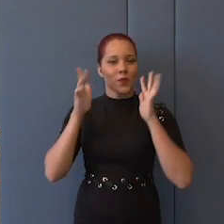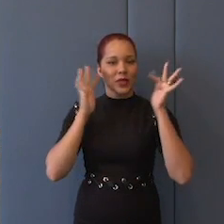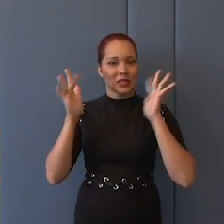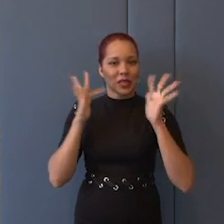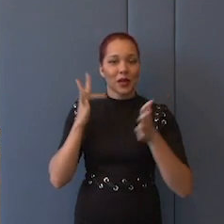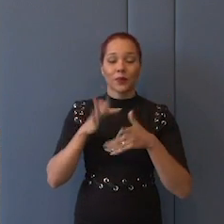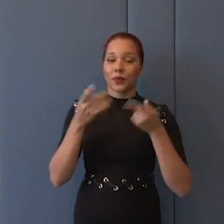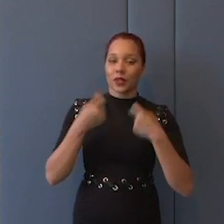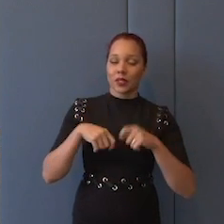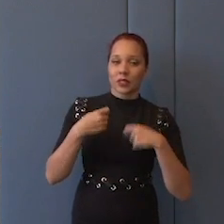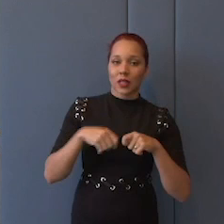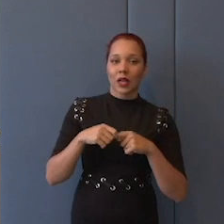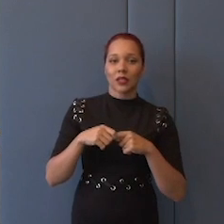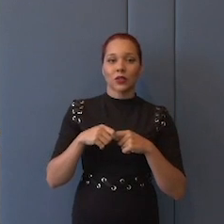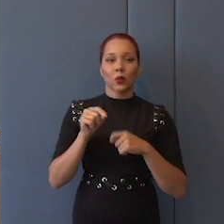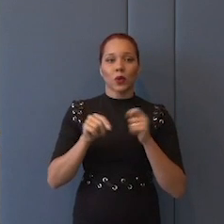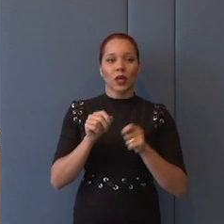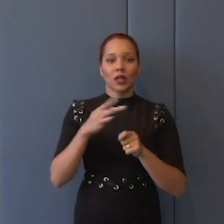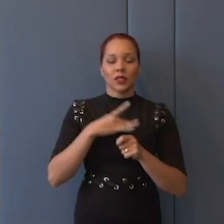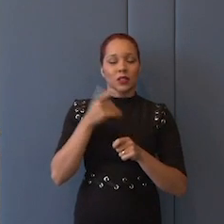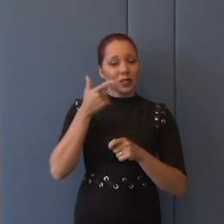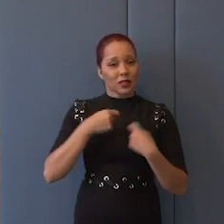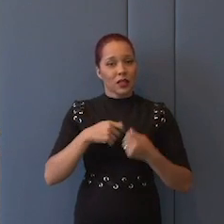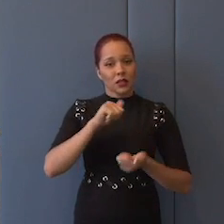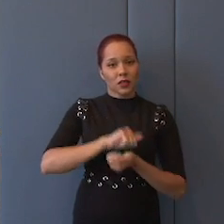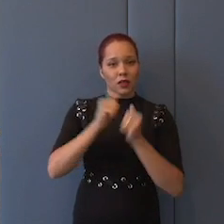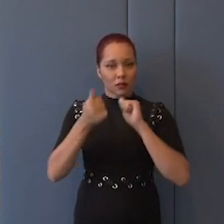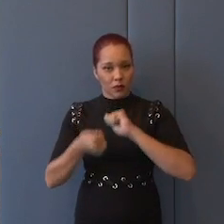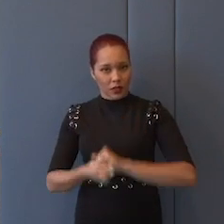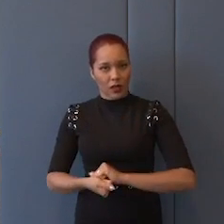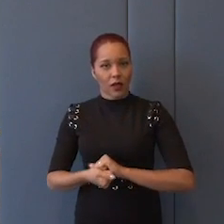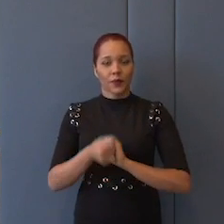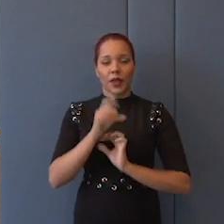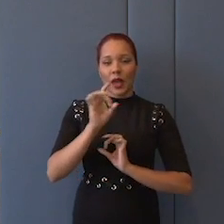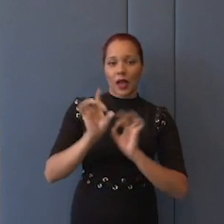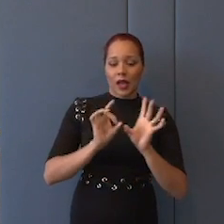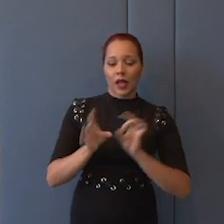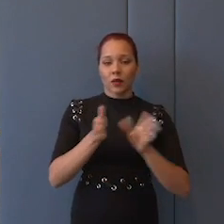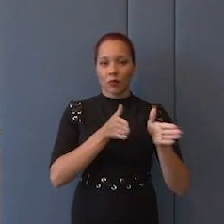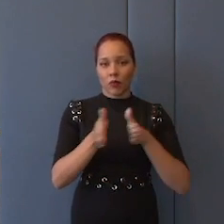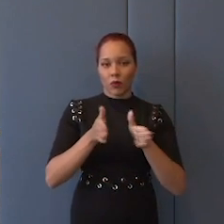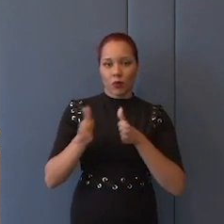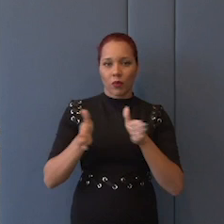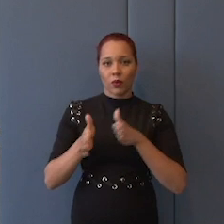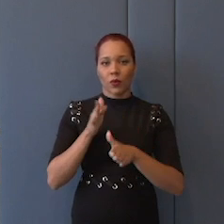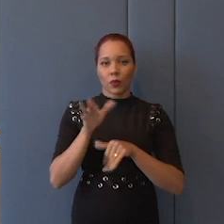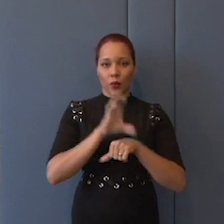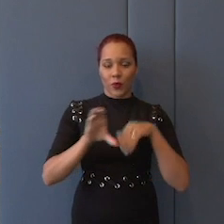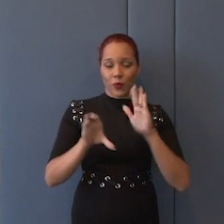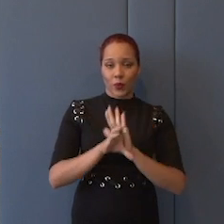de uma... É a necessidade de se adaptar, da sociedade se adaptar em cada momento à sua Constituição, que gera